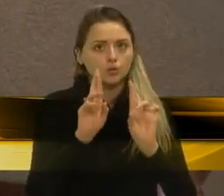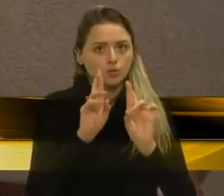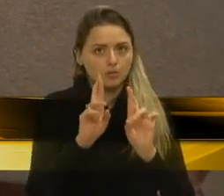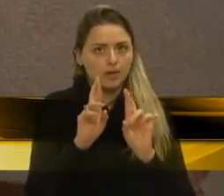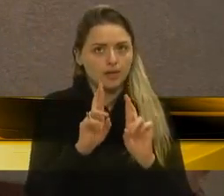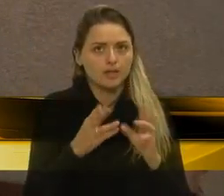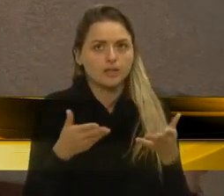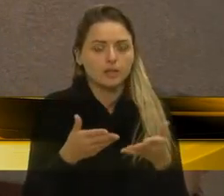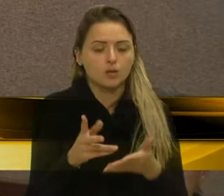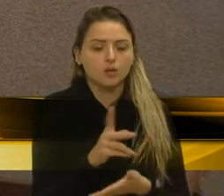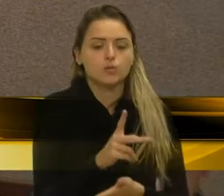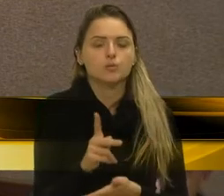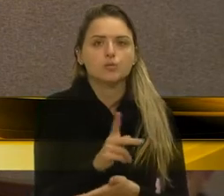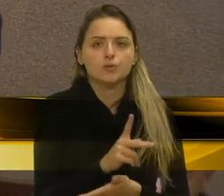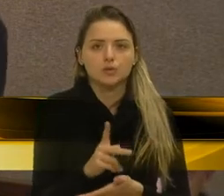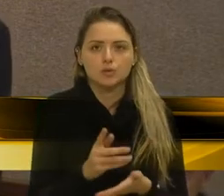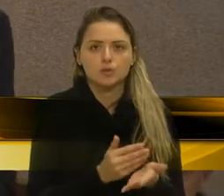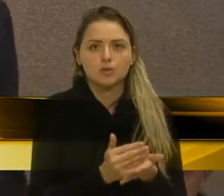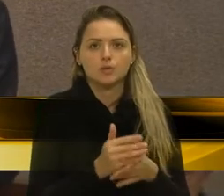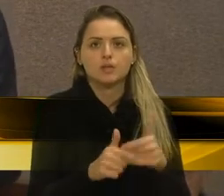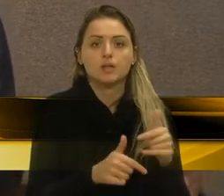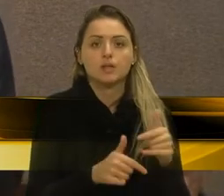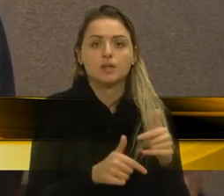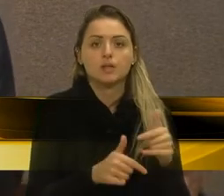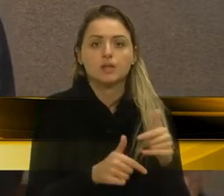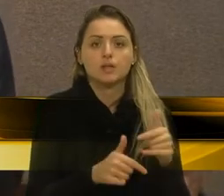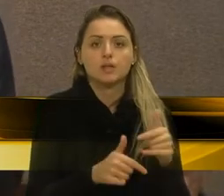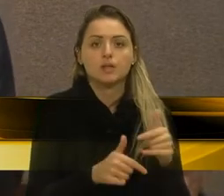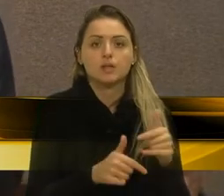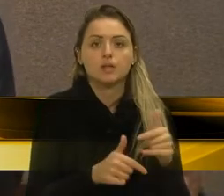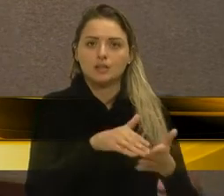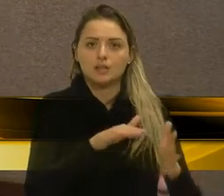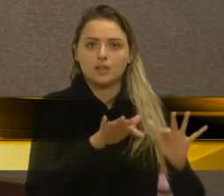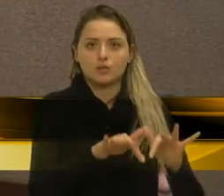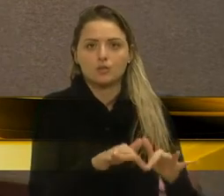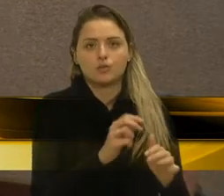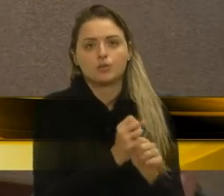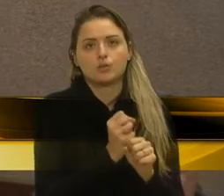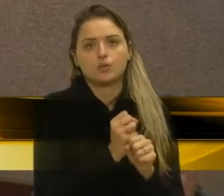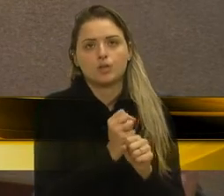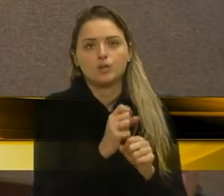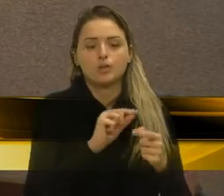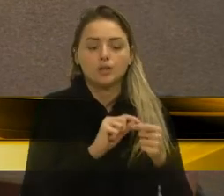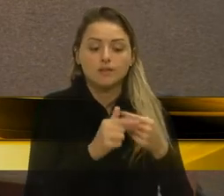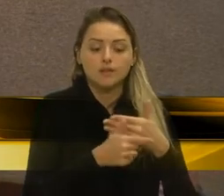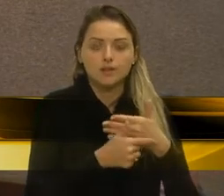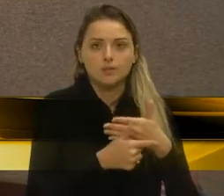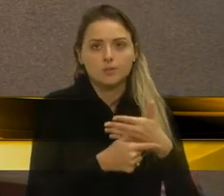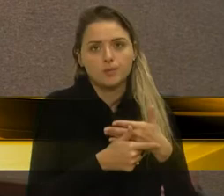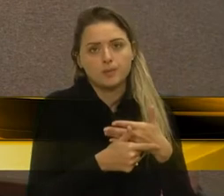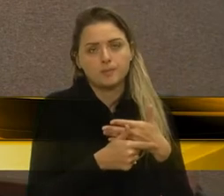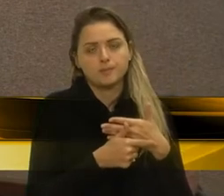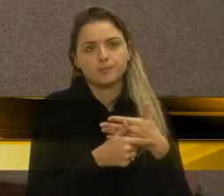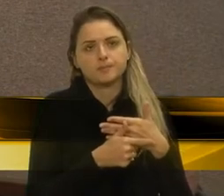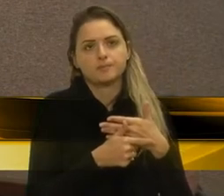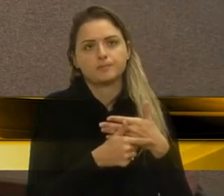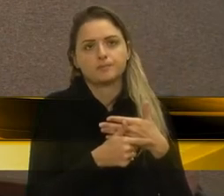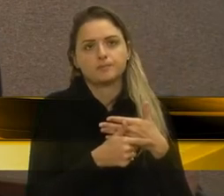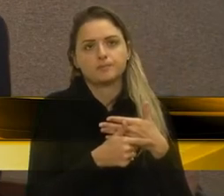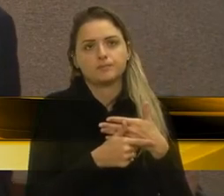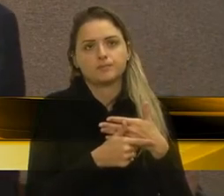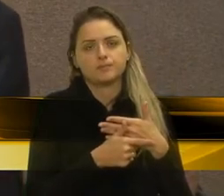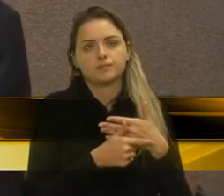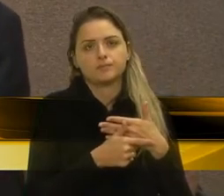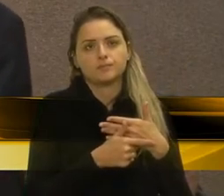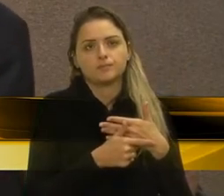professoras, que estão lá, fiquem até no final, esse seu papel, e, que os